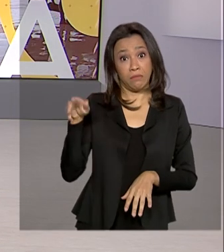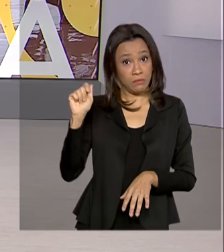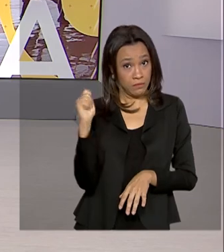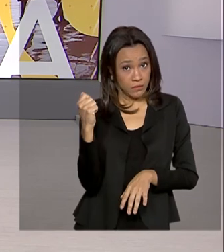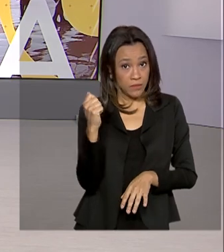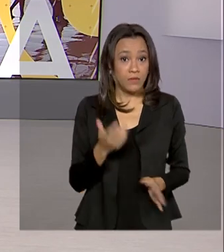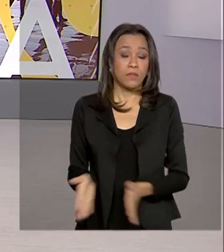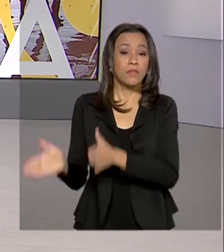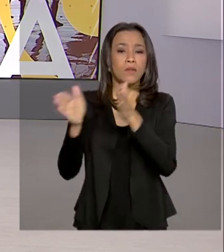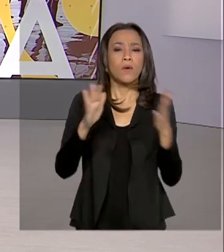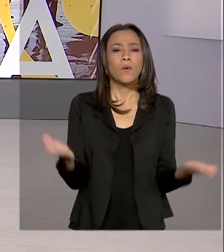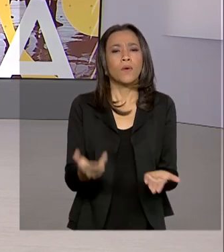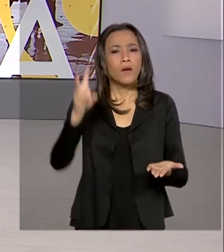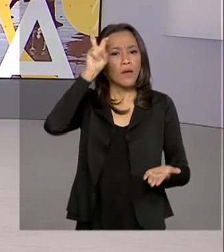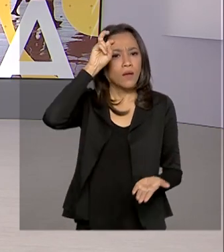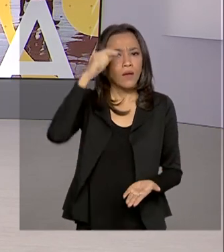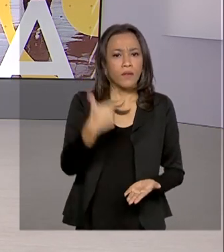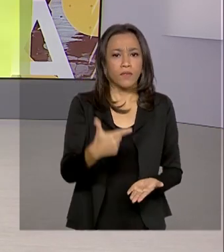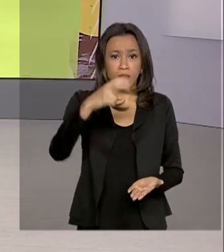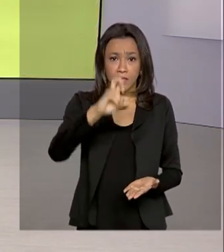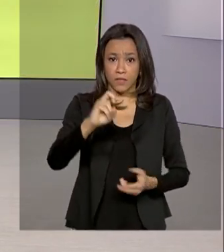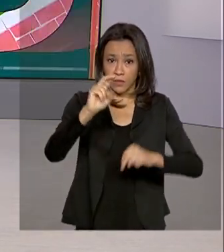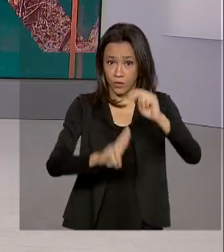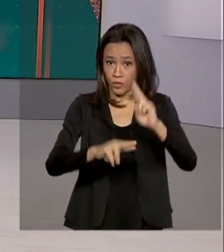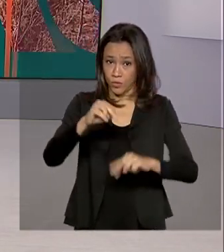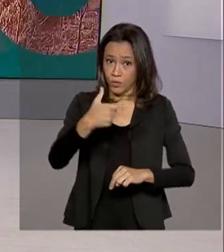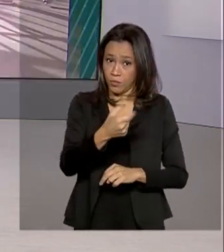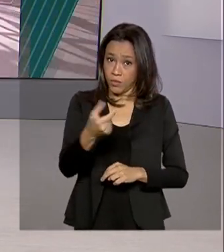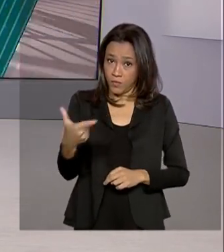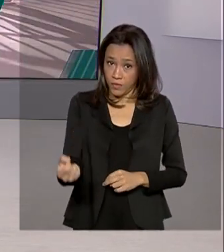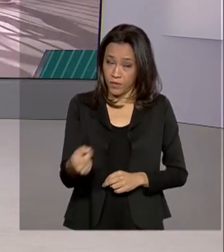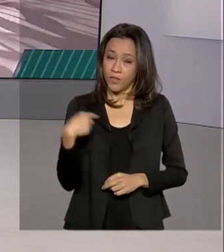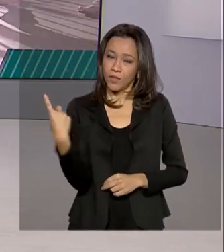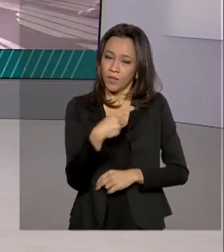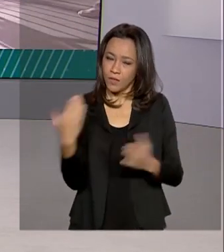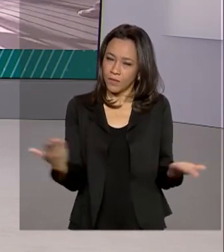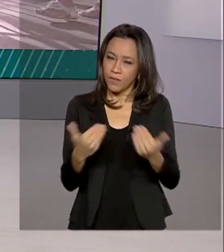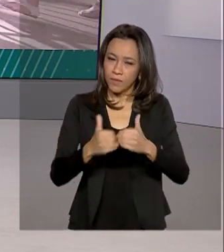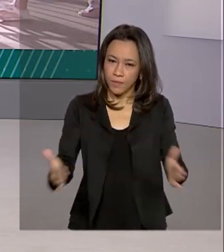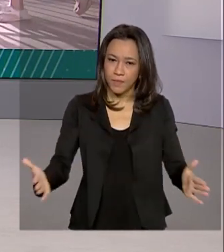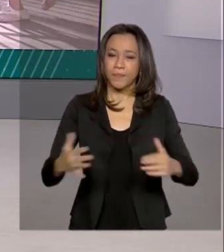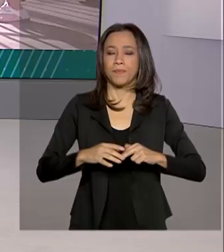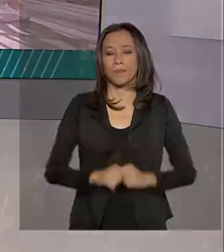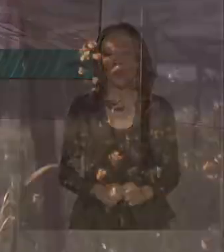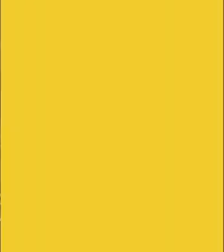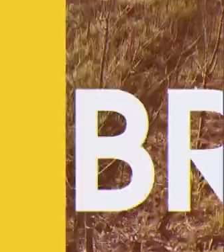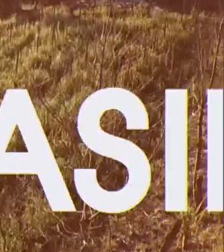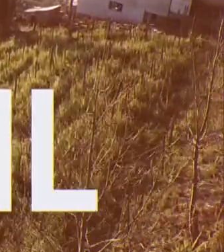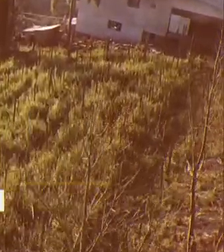Hoje é quinta-feira, 25 de junho de 2020. O Brasil em Dia começa agora.